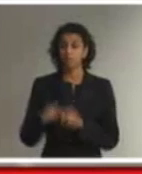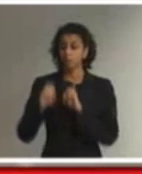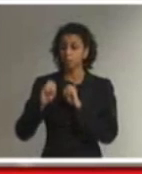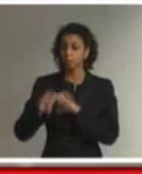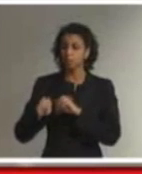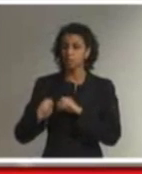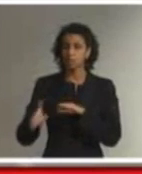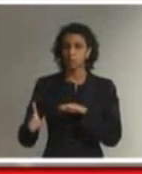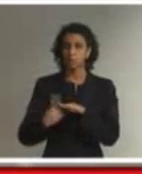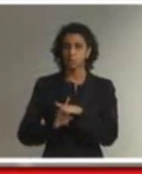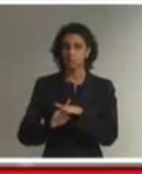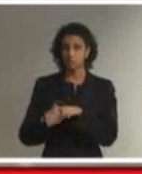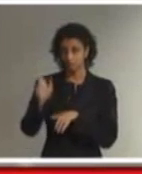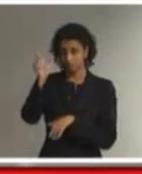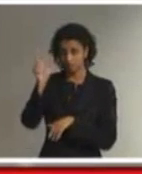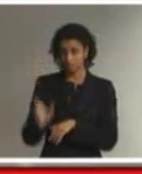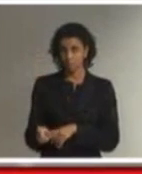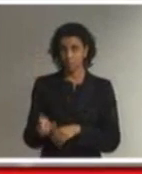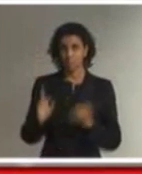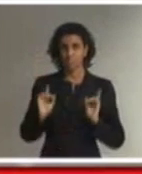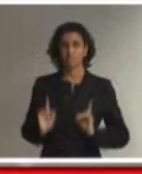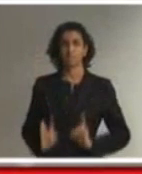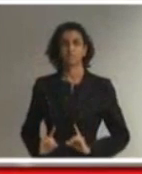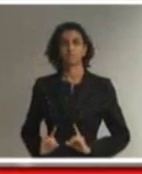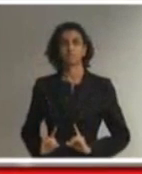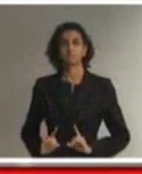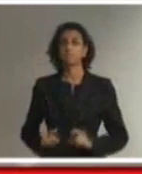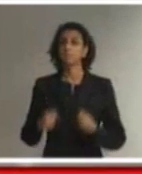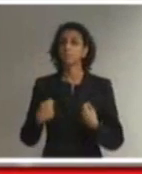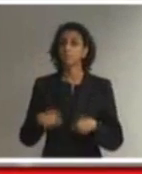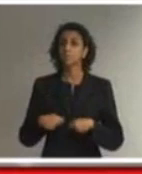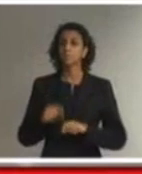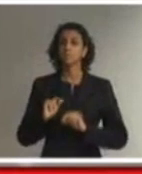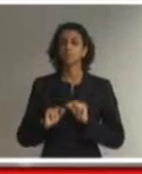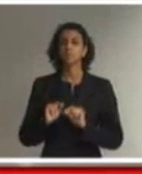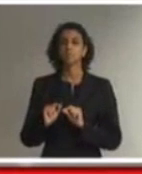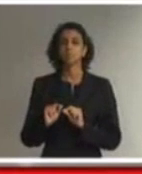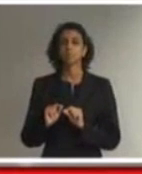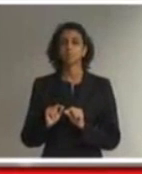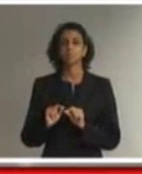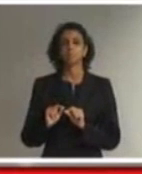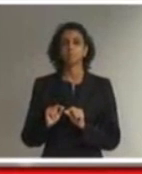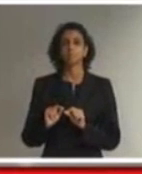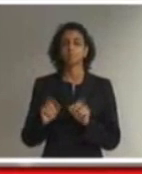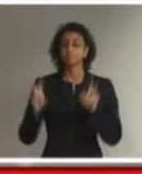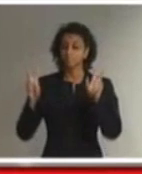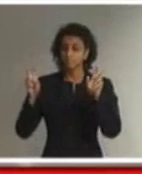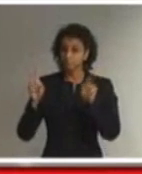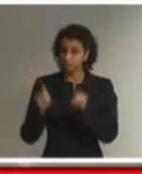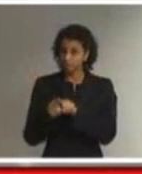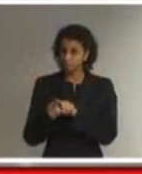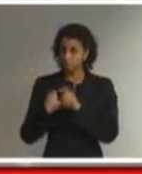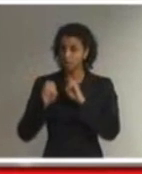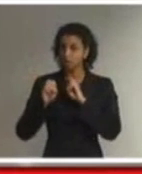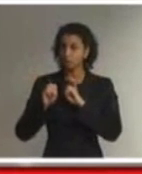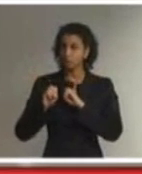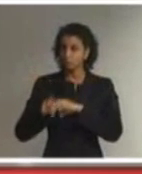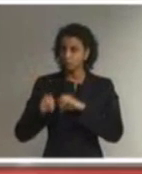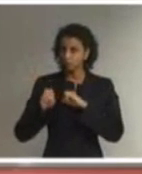pessoa com deficiência implica necessariamente em tratar também da educação